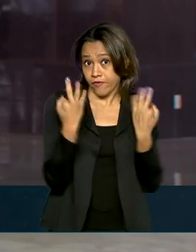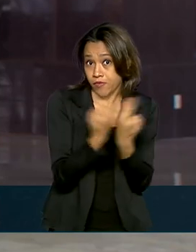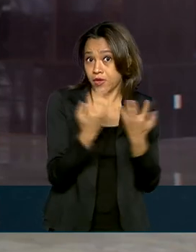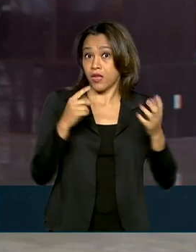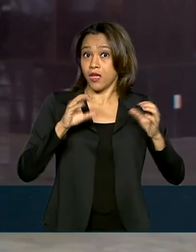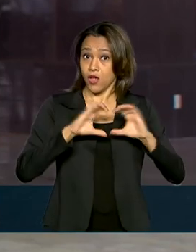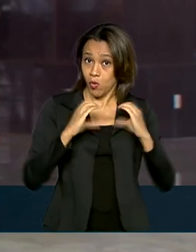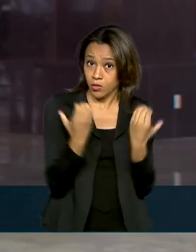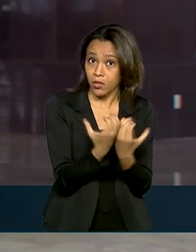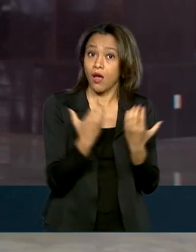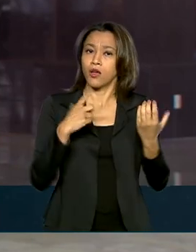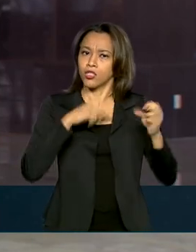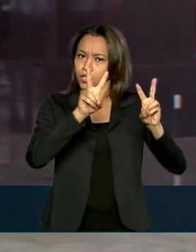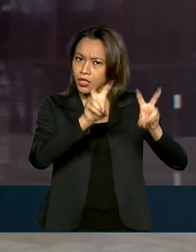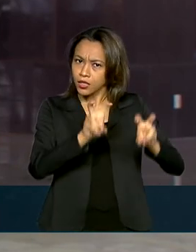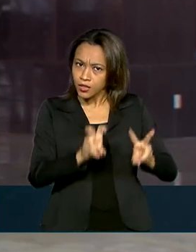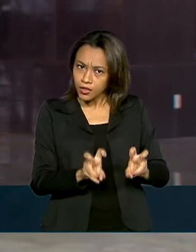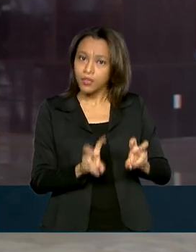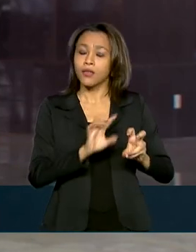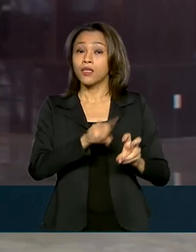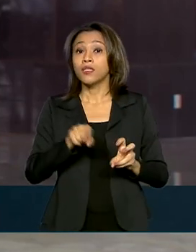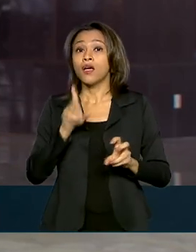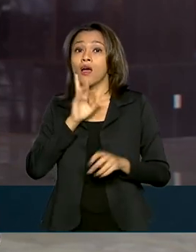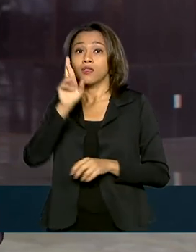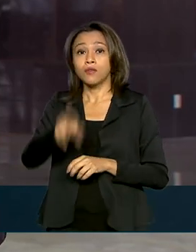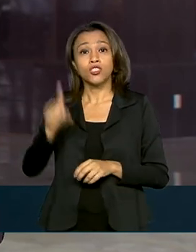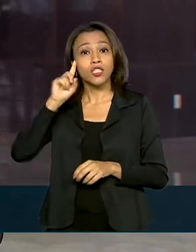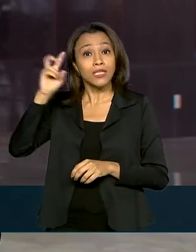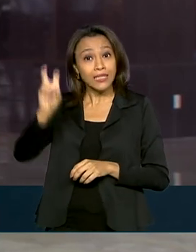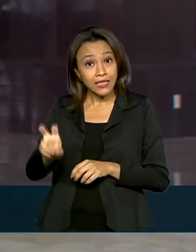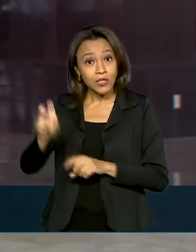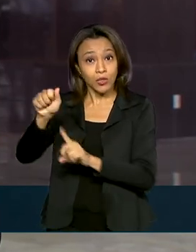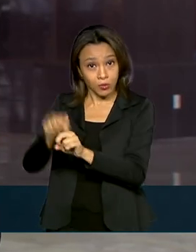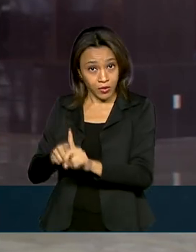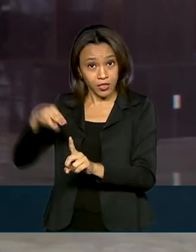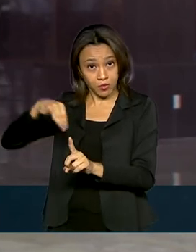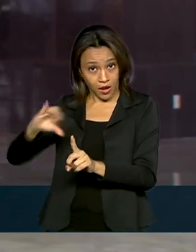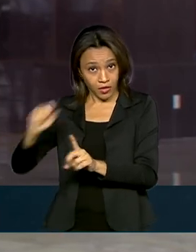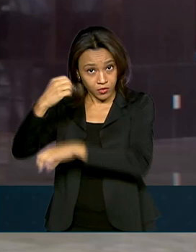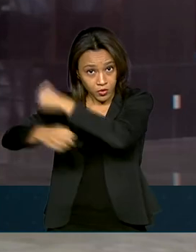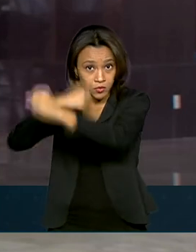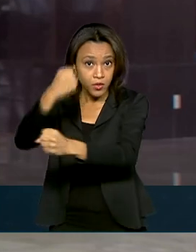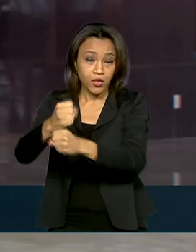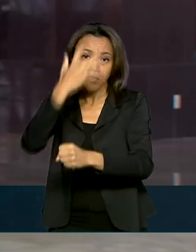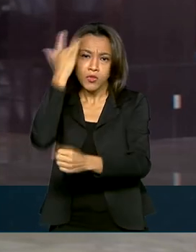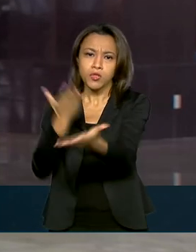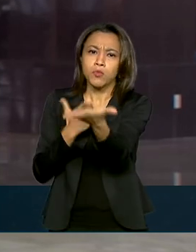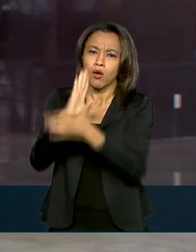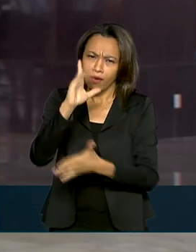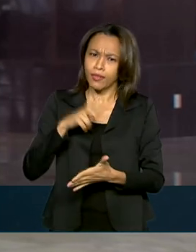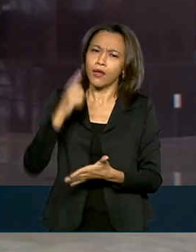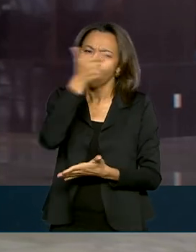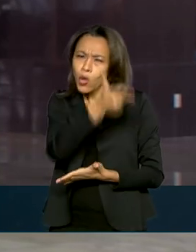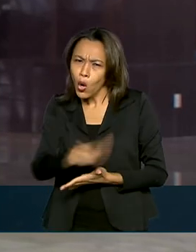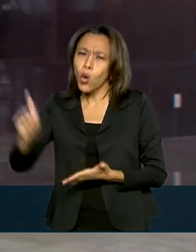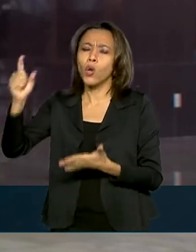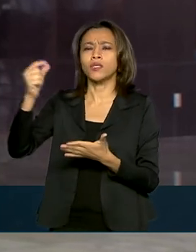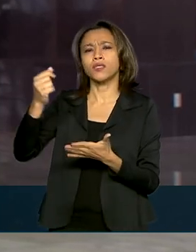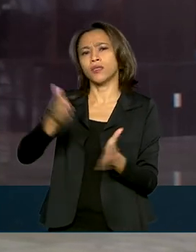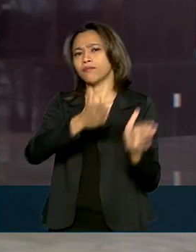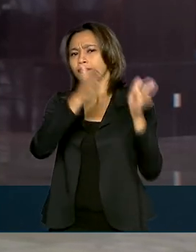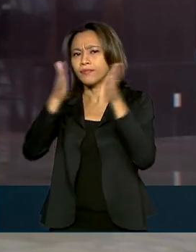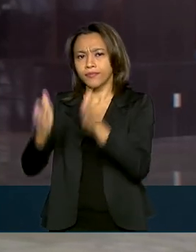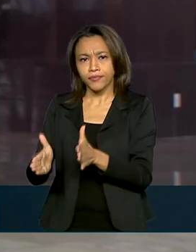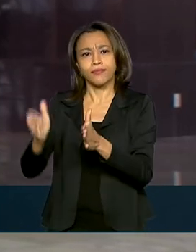resultado desta etapa está previsto para o dia 5 de março do ano que vem. Os aprovados participarão ainda de uma nova fase